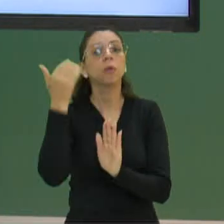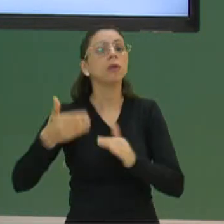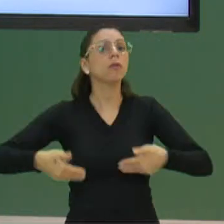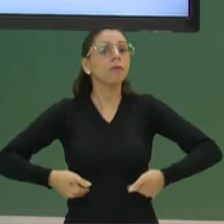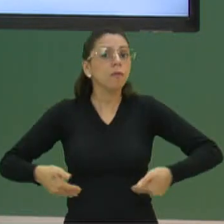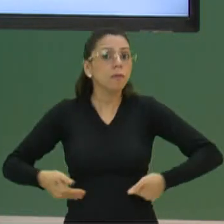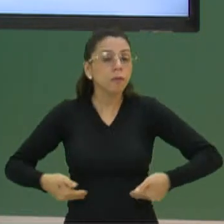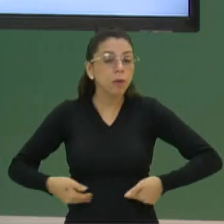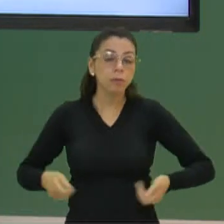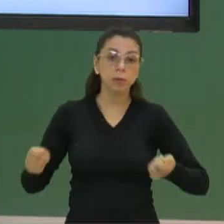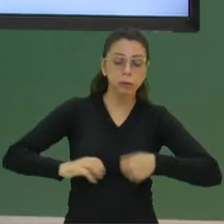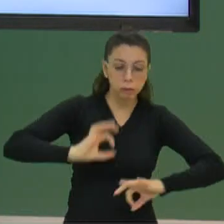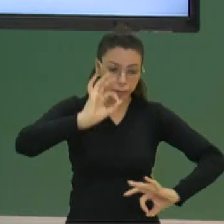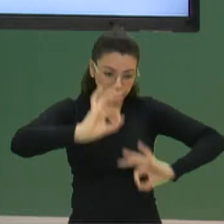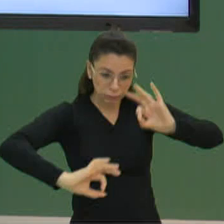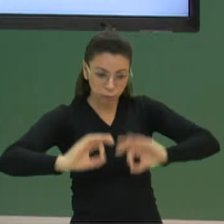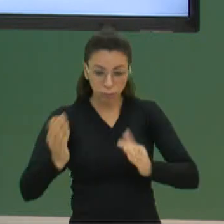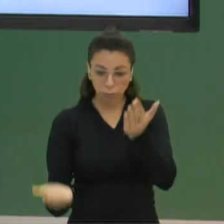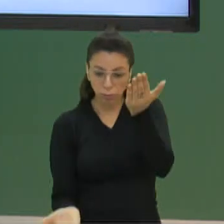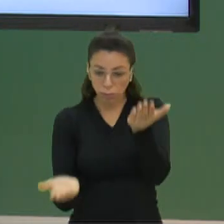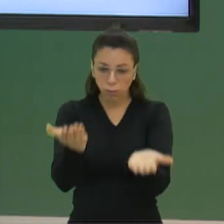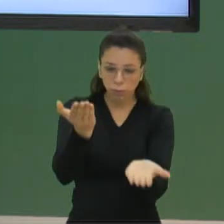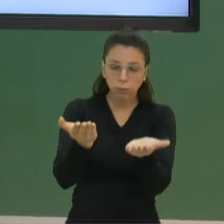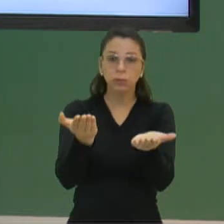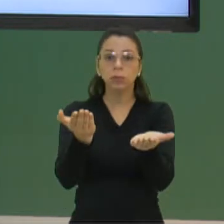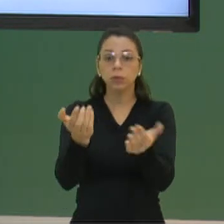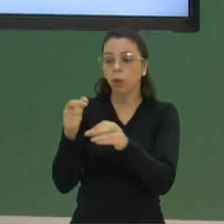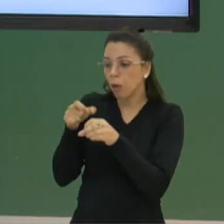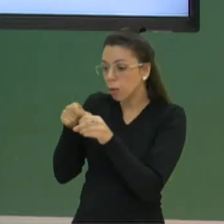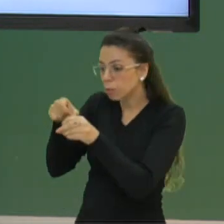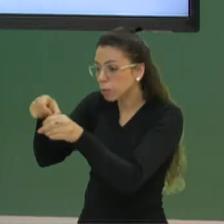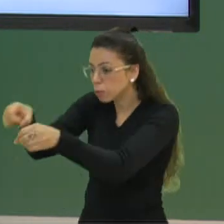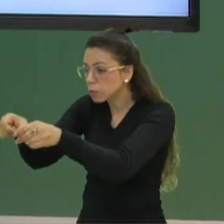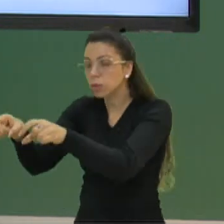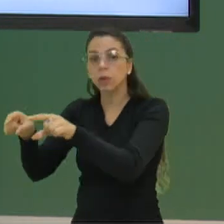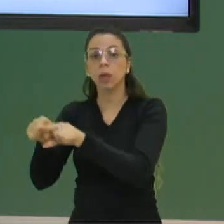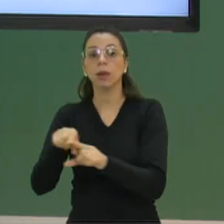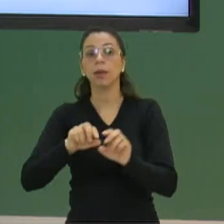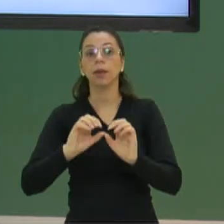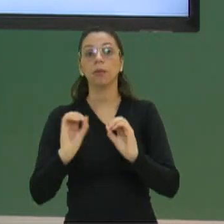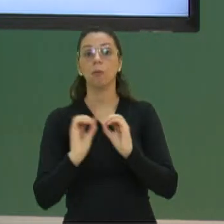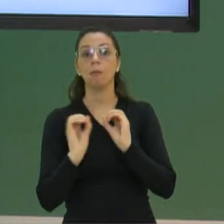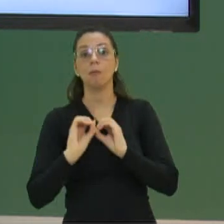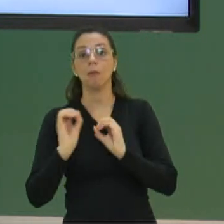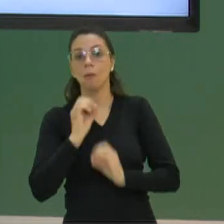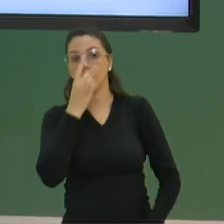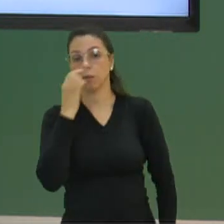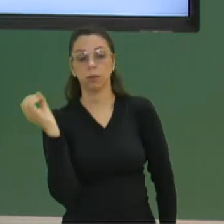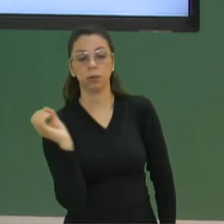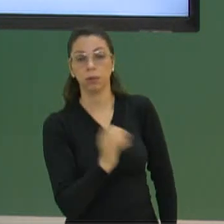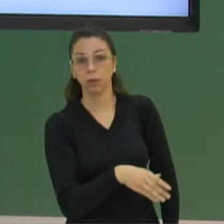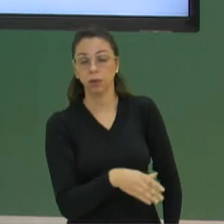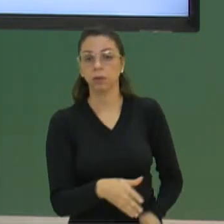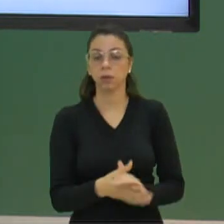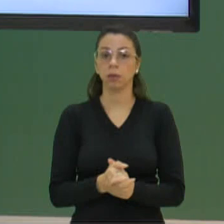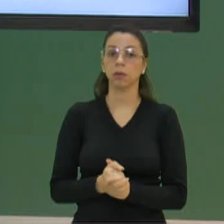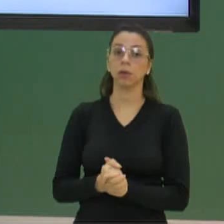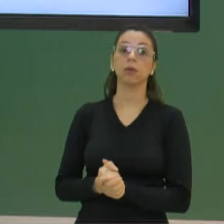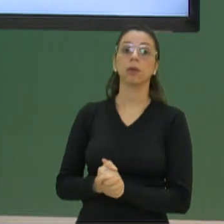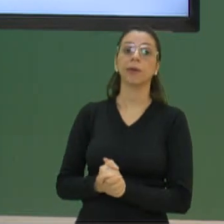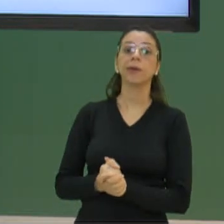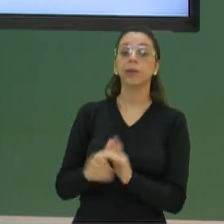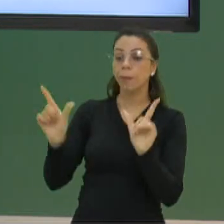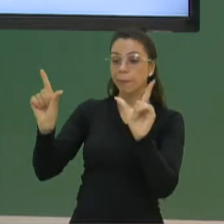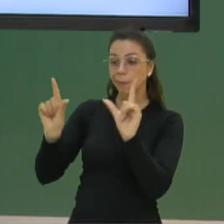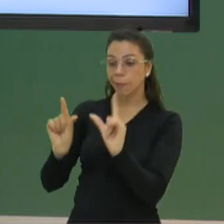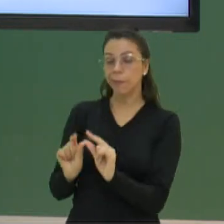aqui, conseguir equilibrar, produzir e não desperdiçar, talvez menos pessoas passam fome e mais pessoas consigam